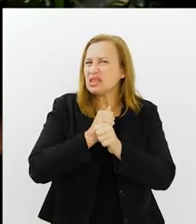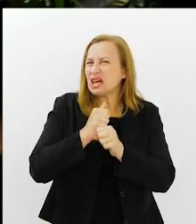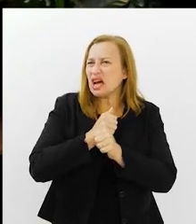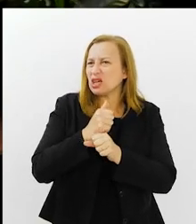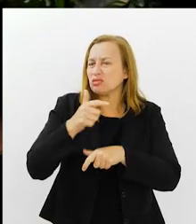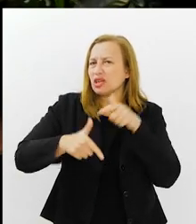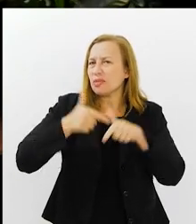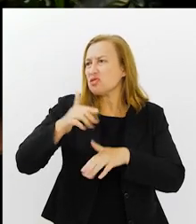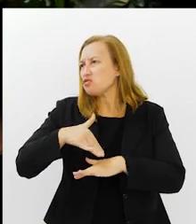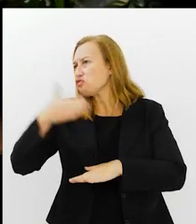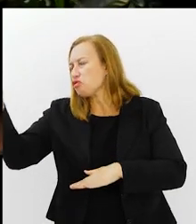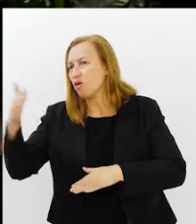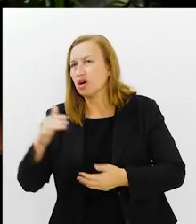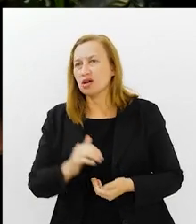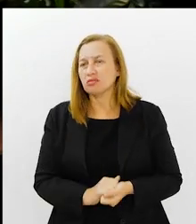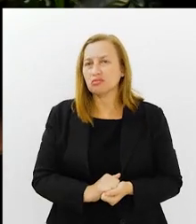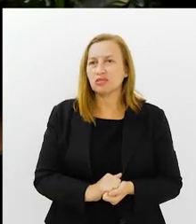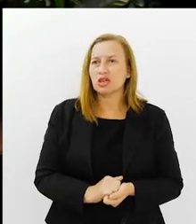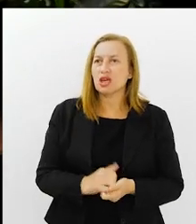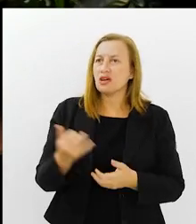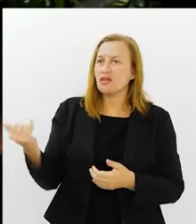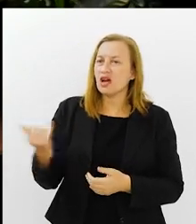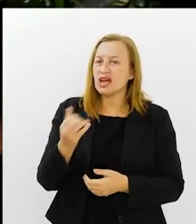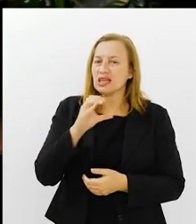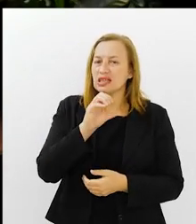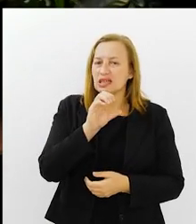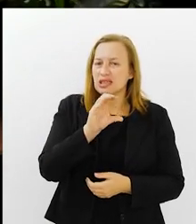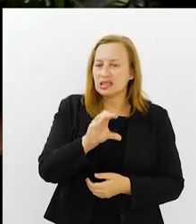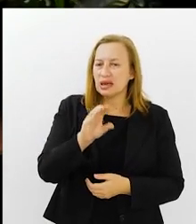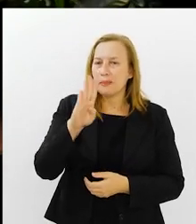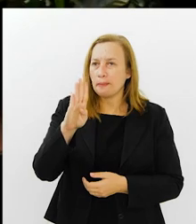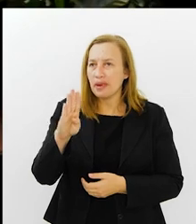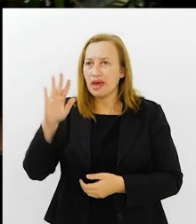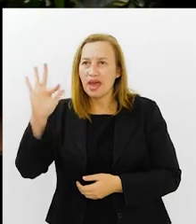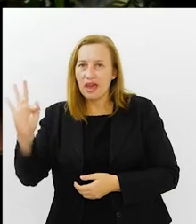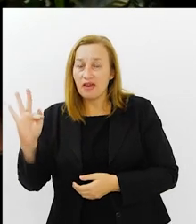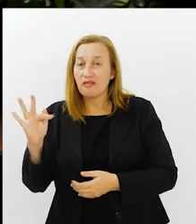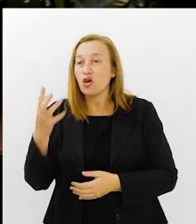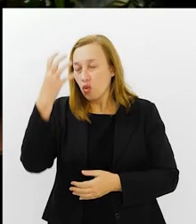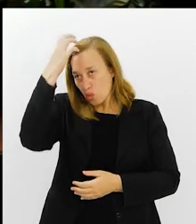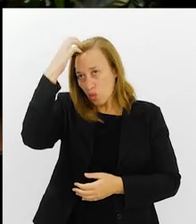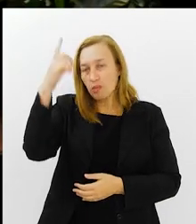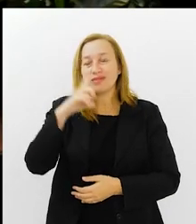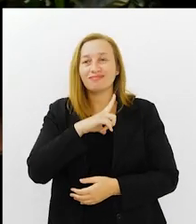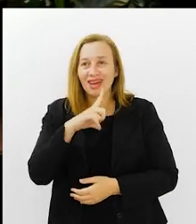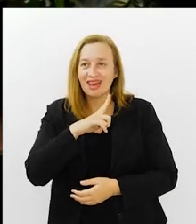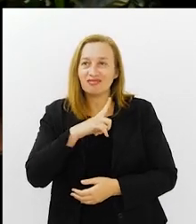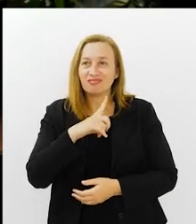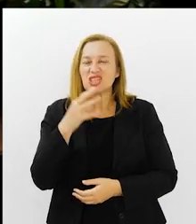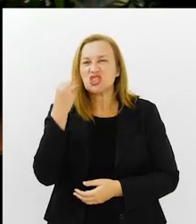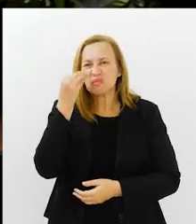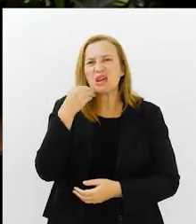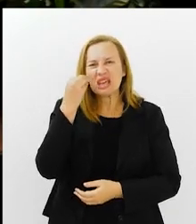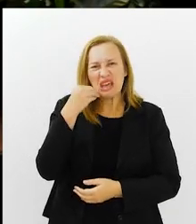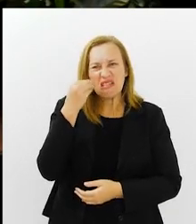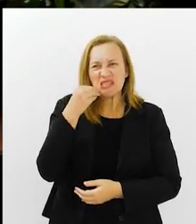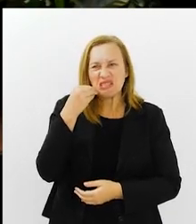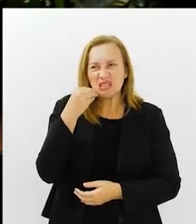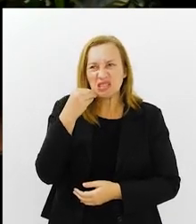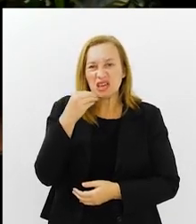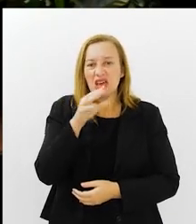três ou quatro temporadas, e ele disse que a CBF tem culpa nisso, porque fez experiência, fez experiência